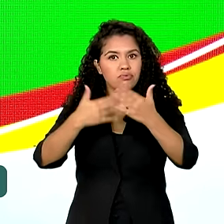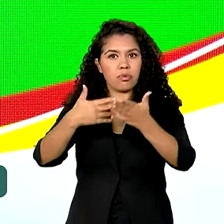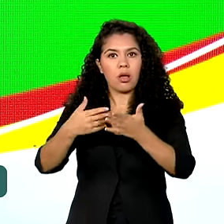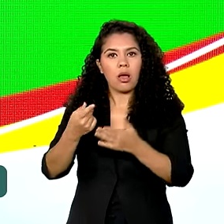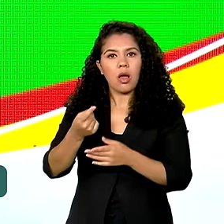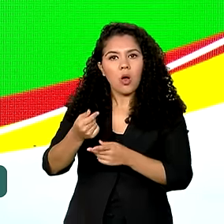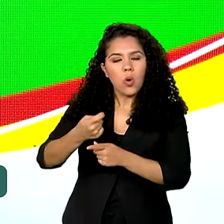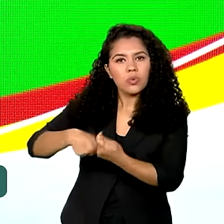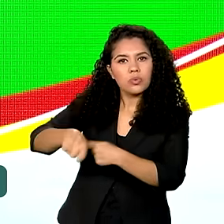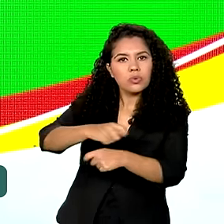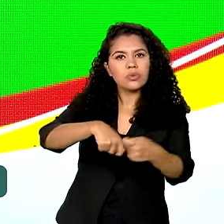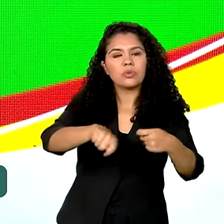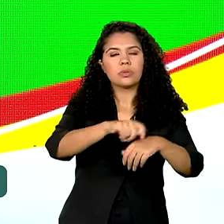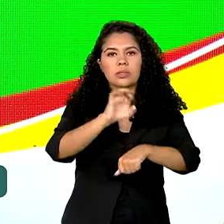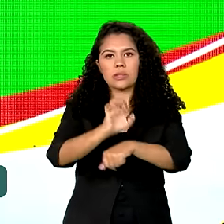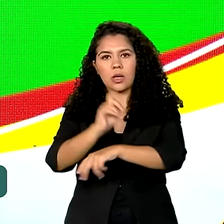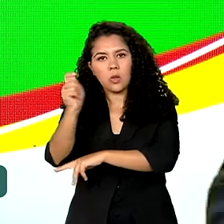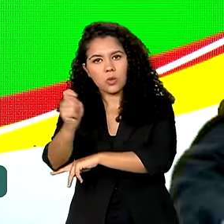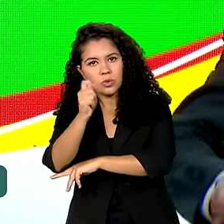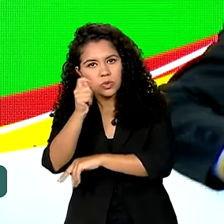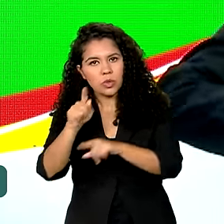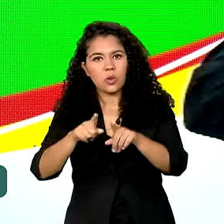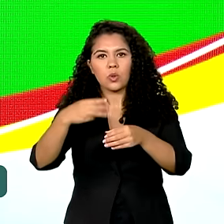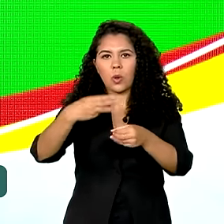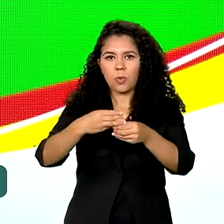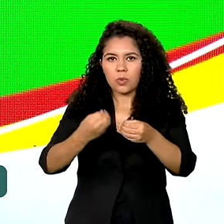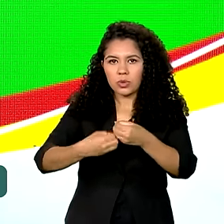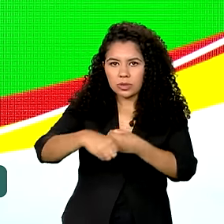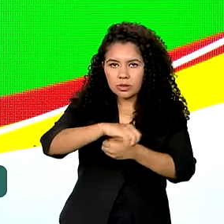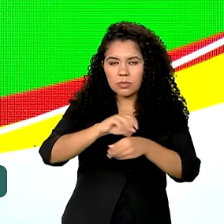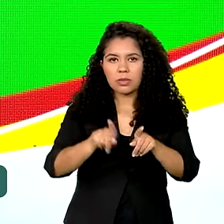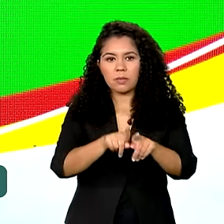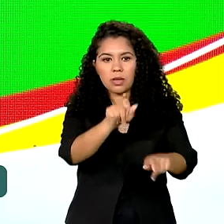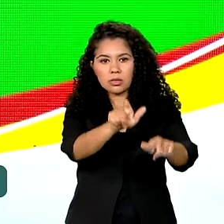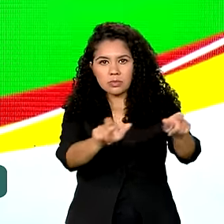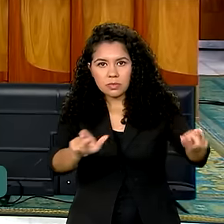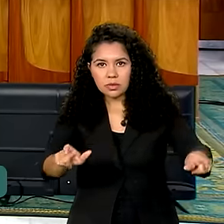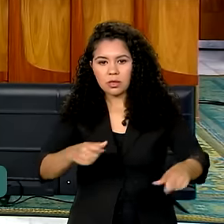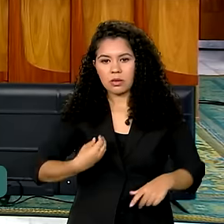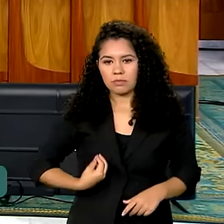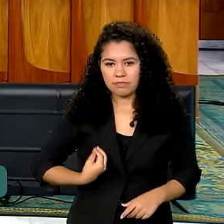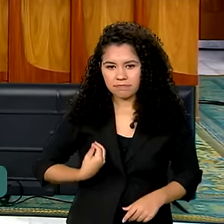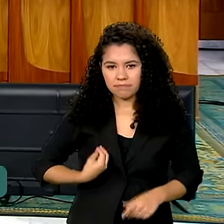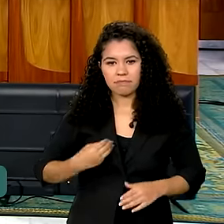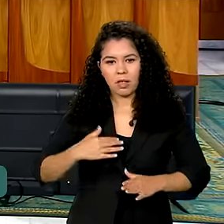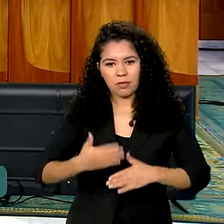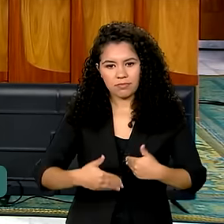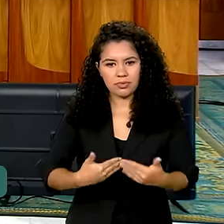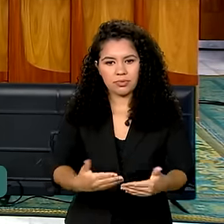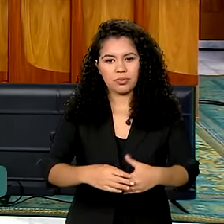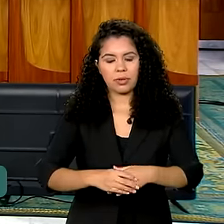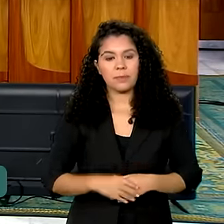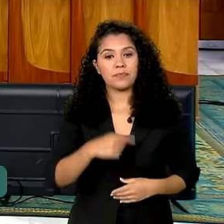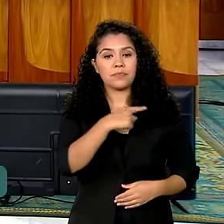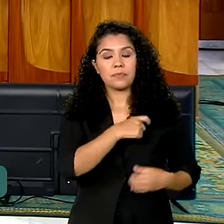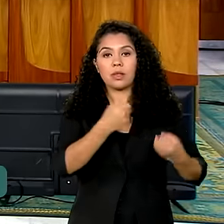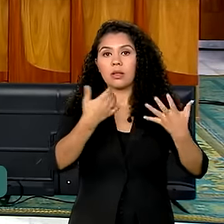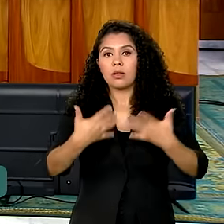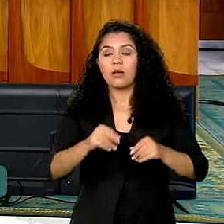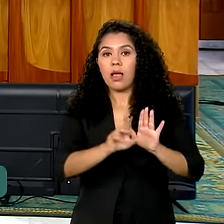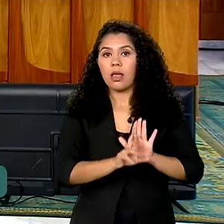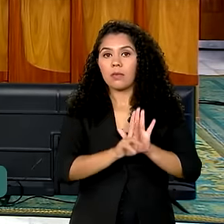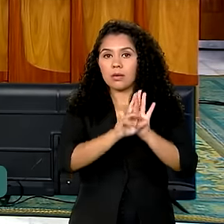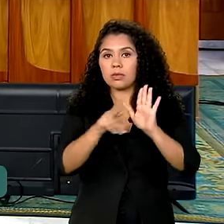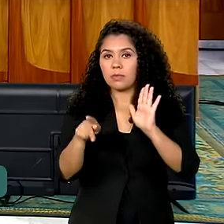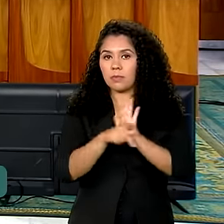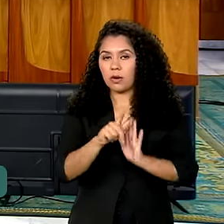Sul, dos municípios, das empresas, das pessoas, está em pleno curso. O governo também anunciou que as cooperativas de